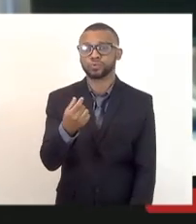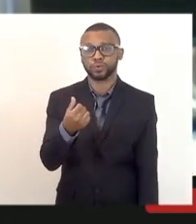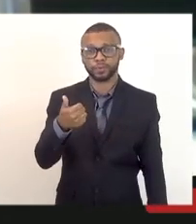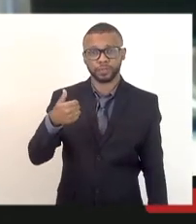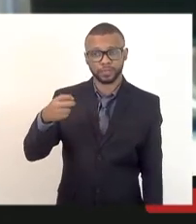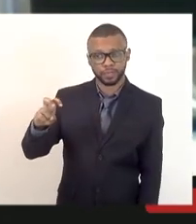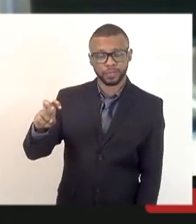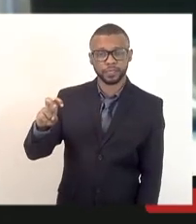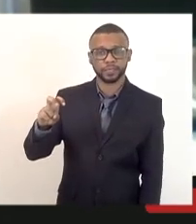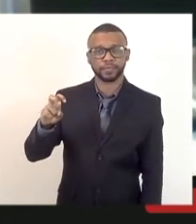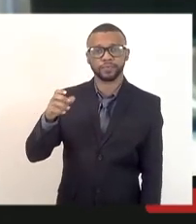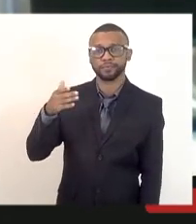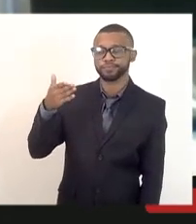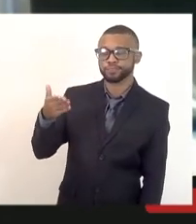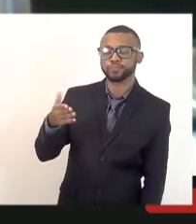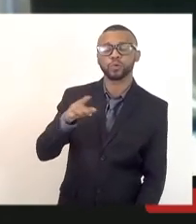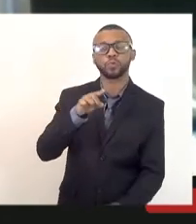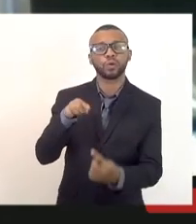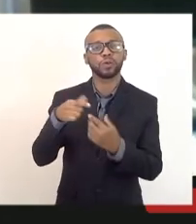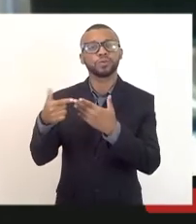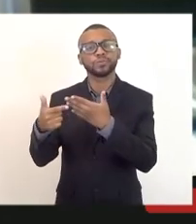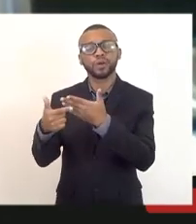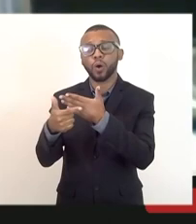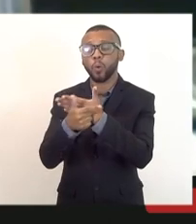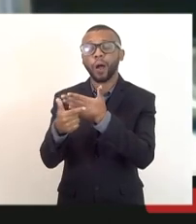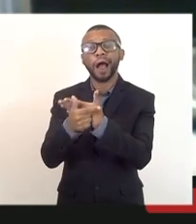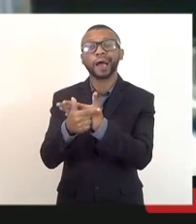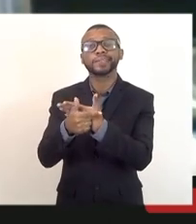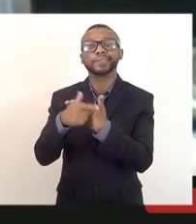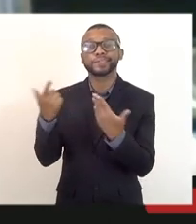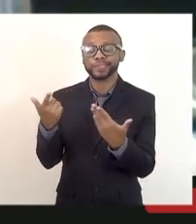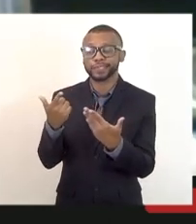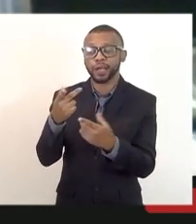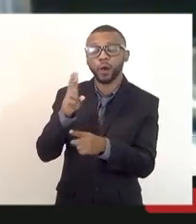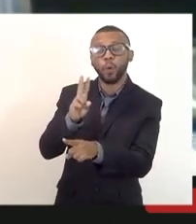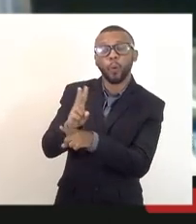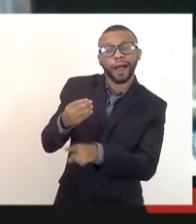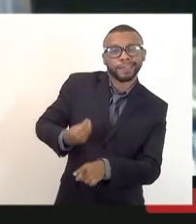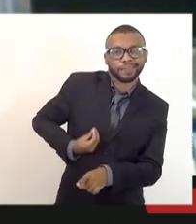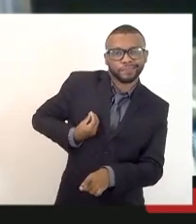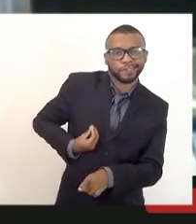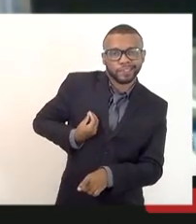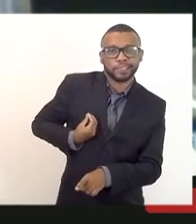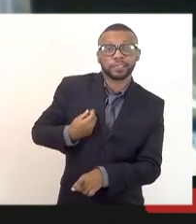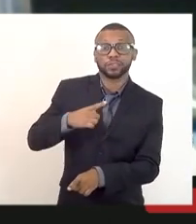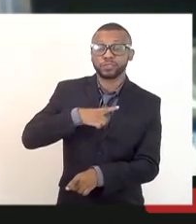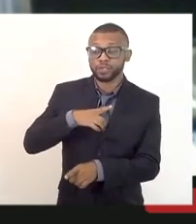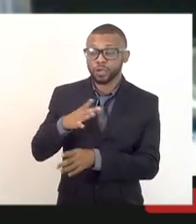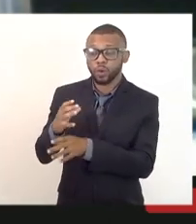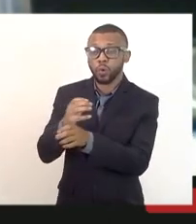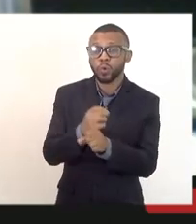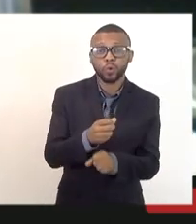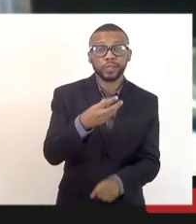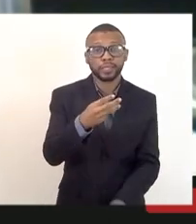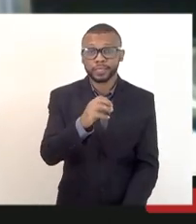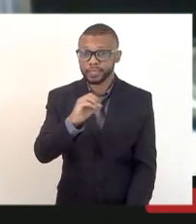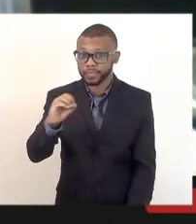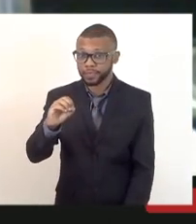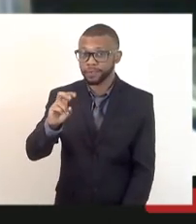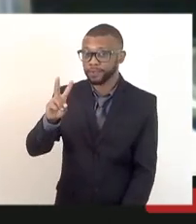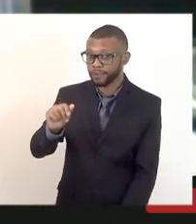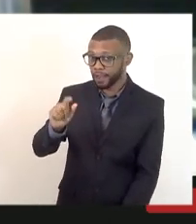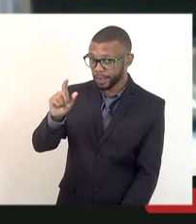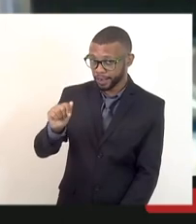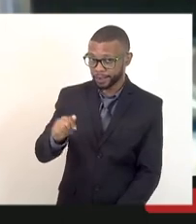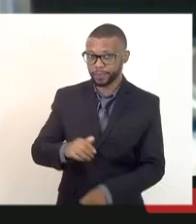para o cargo de guarda-vidas haviam 300 vagas, o Corpo de Bombeiros chamou quatro